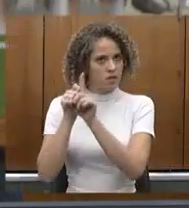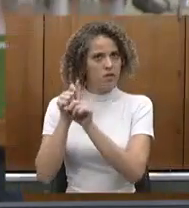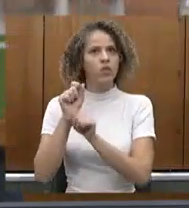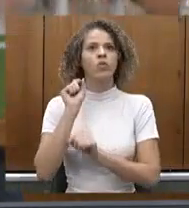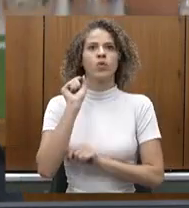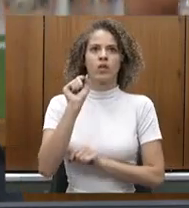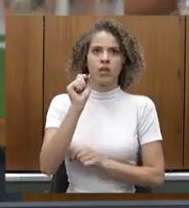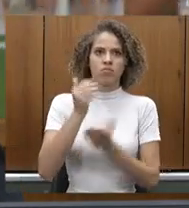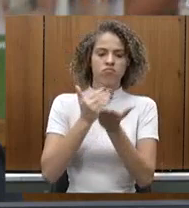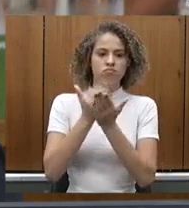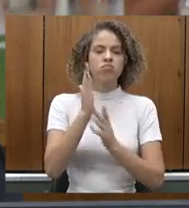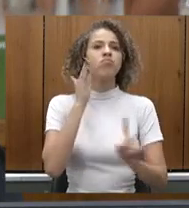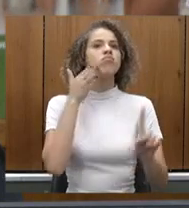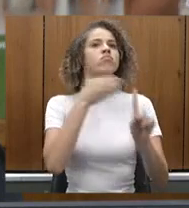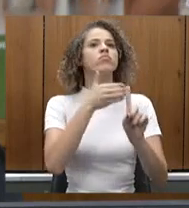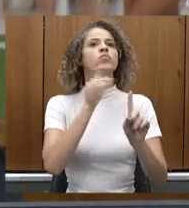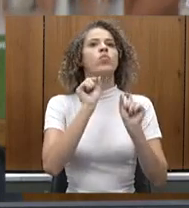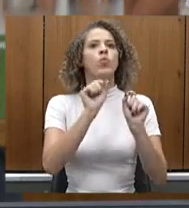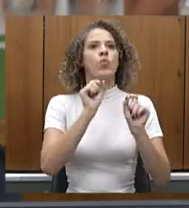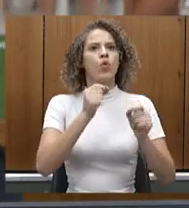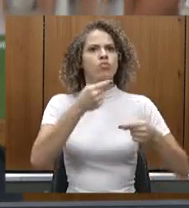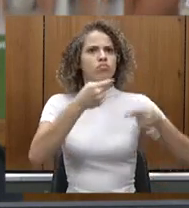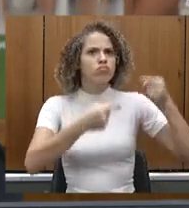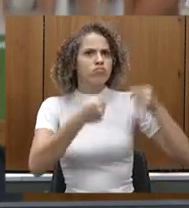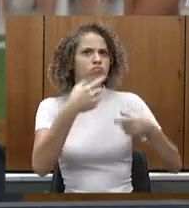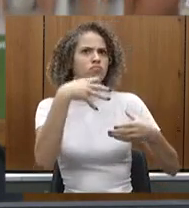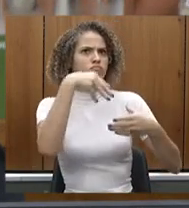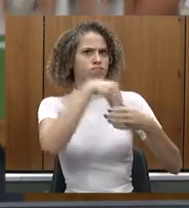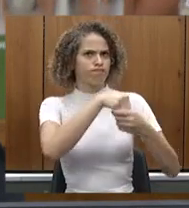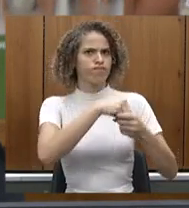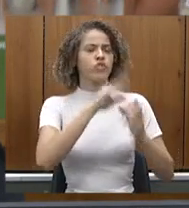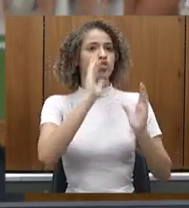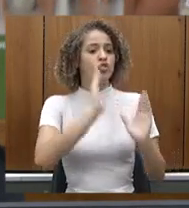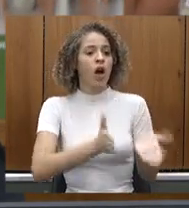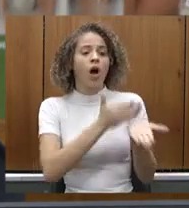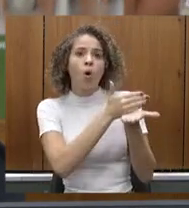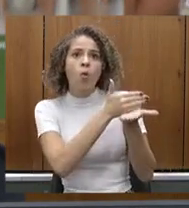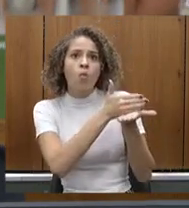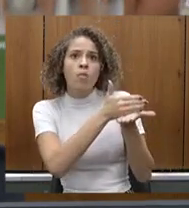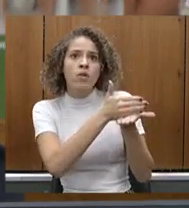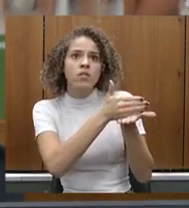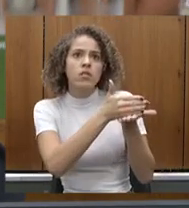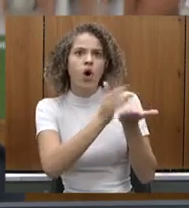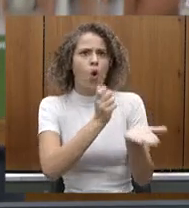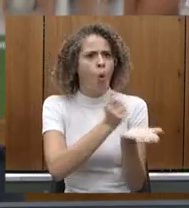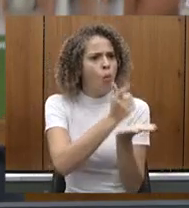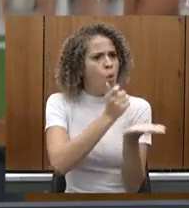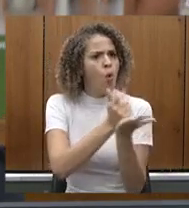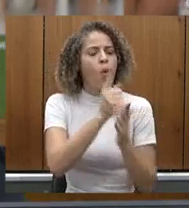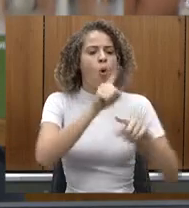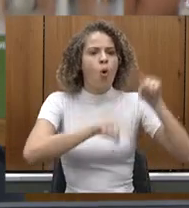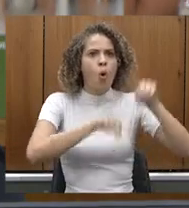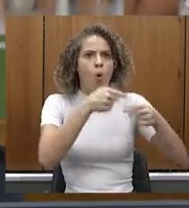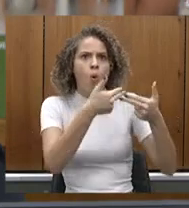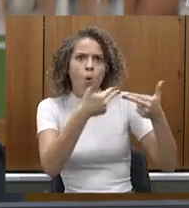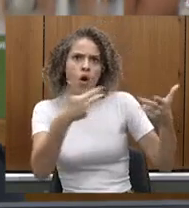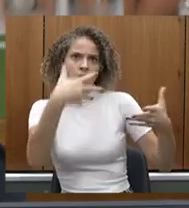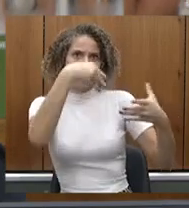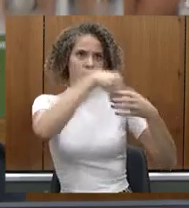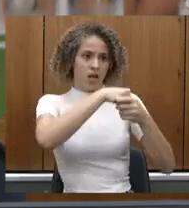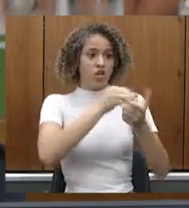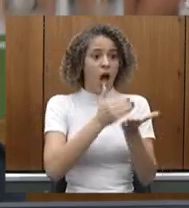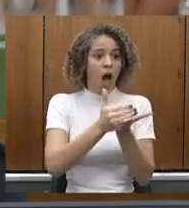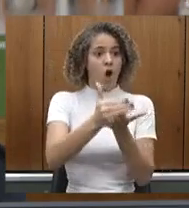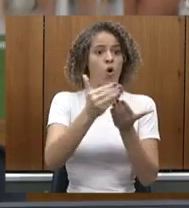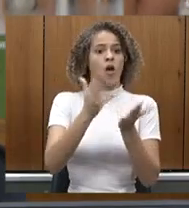Estamos na fase também de discussão com os municípios, porque a gente já inicia a compra dos equipamentos agora em janeiro, fevereiro,